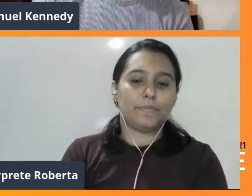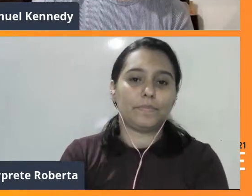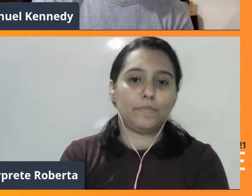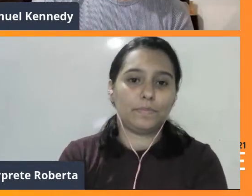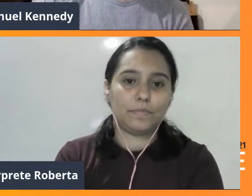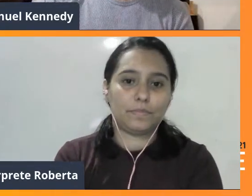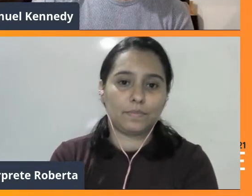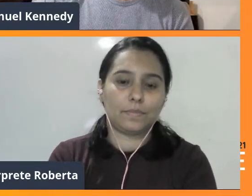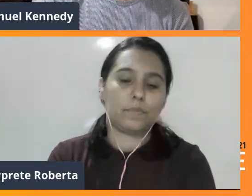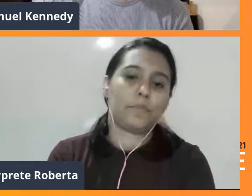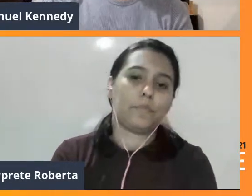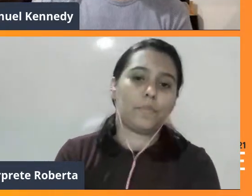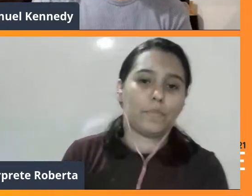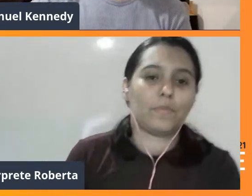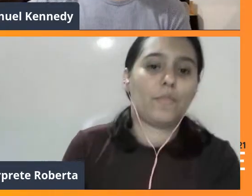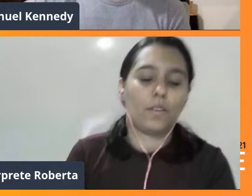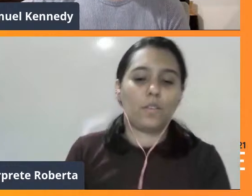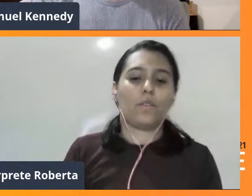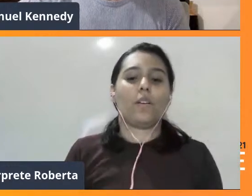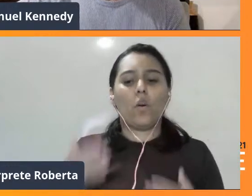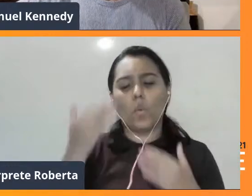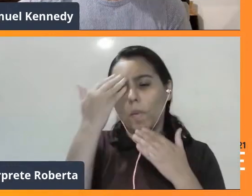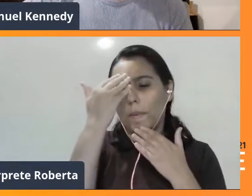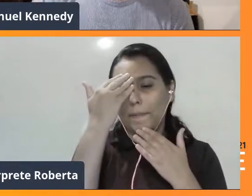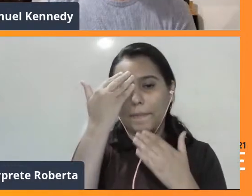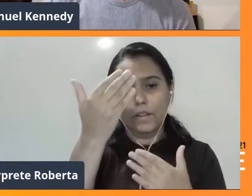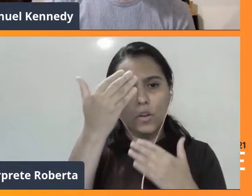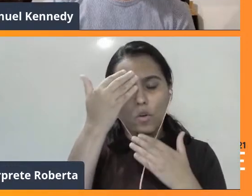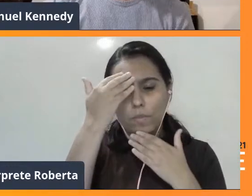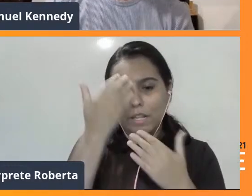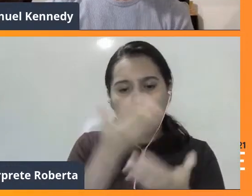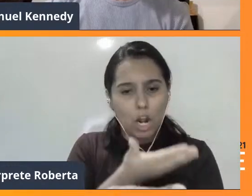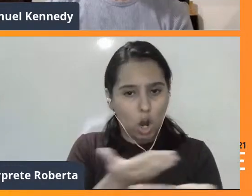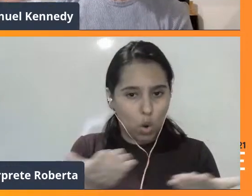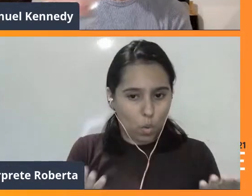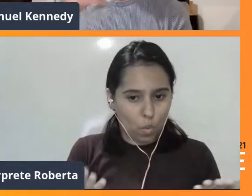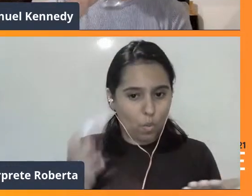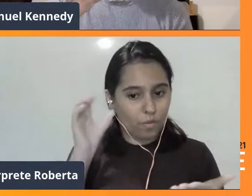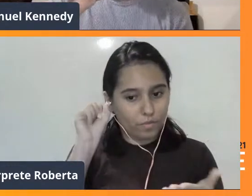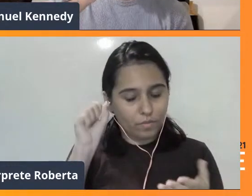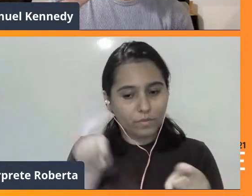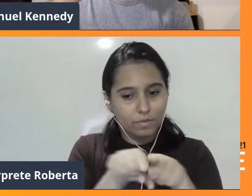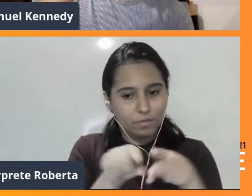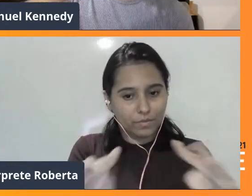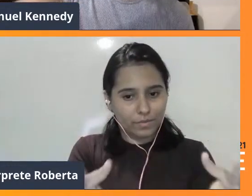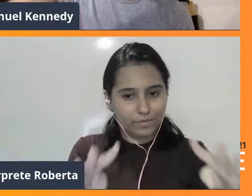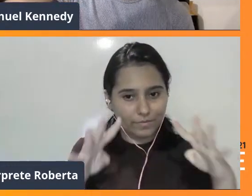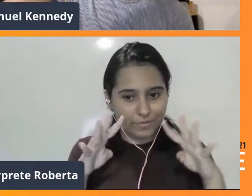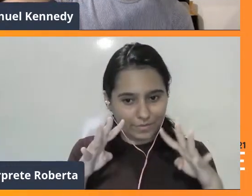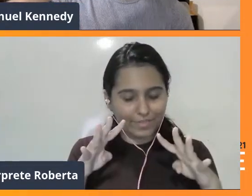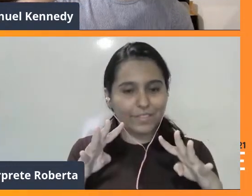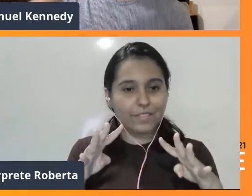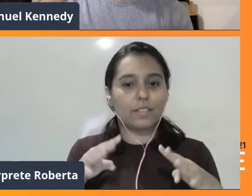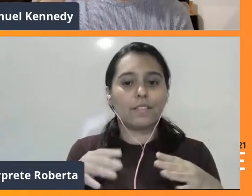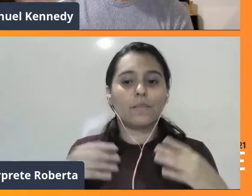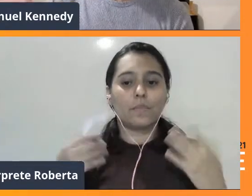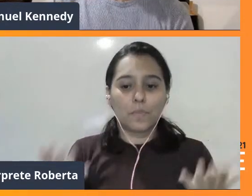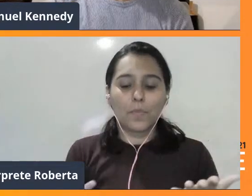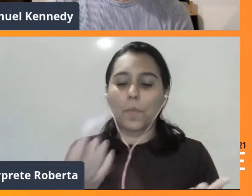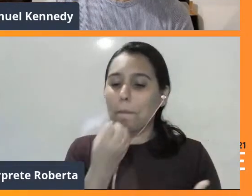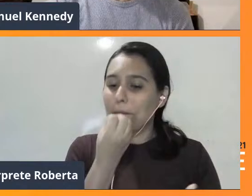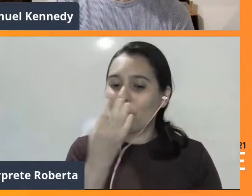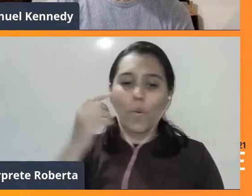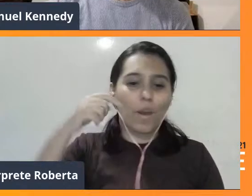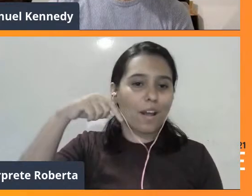Muito obrigado, Manuel. Muito obrigado a todos que me escutam e assistem. É uma honra participar do